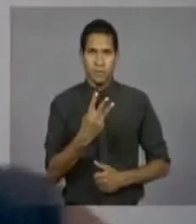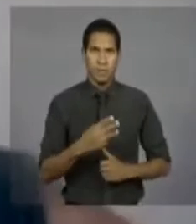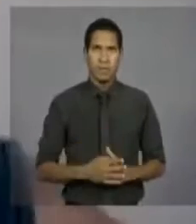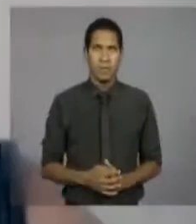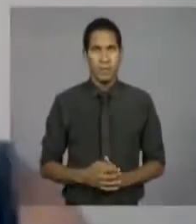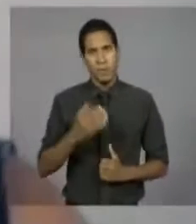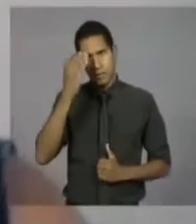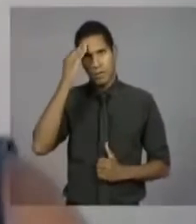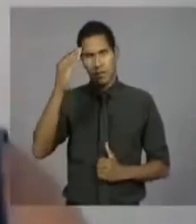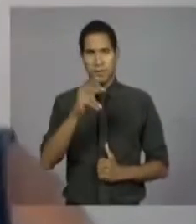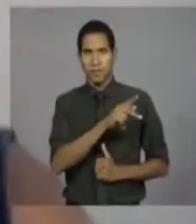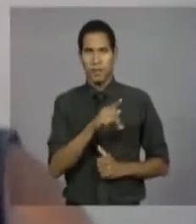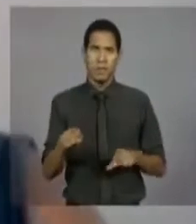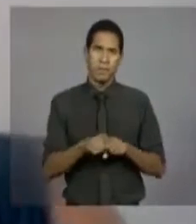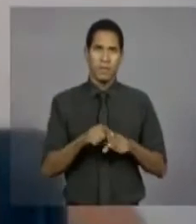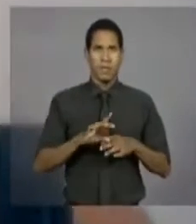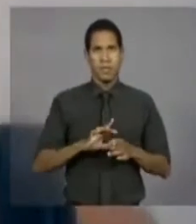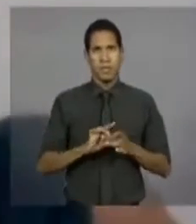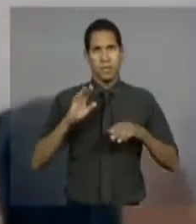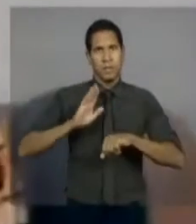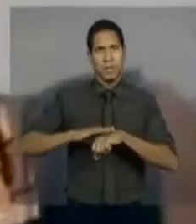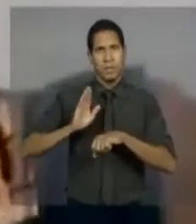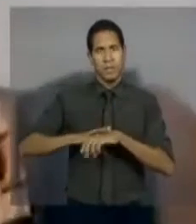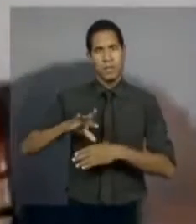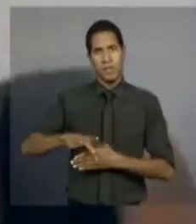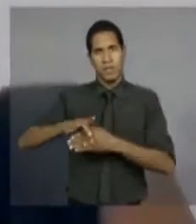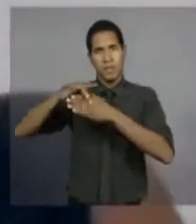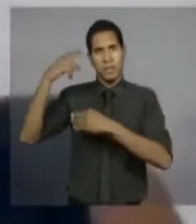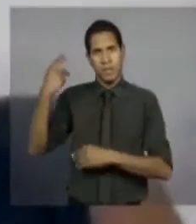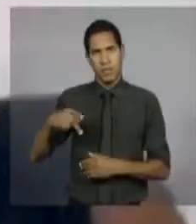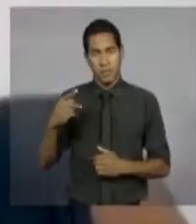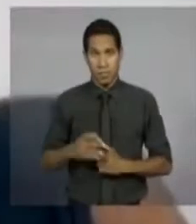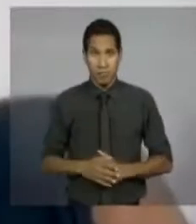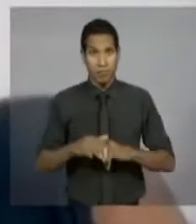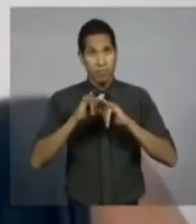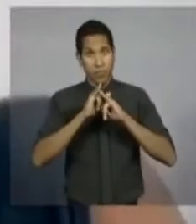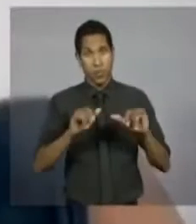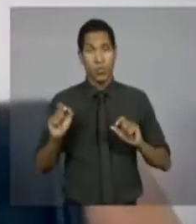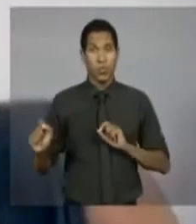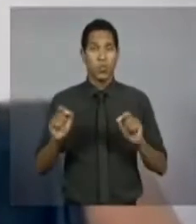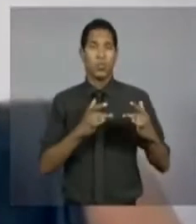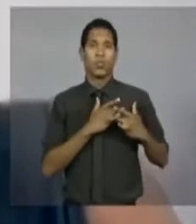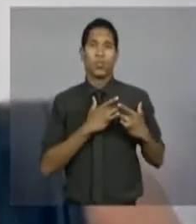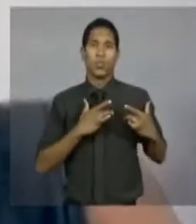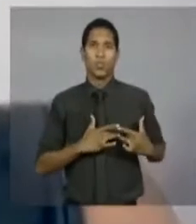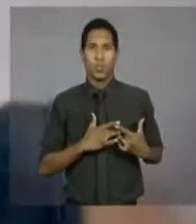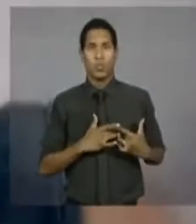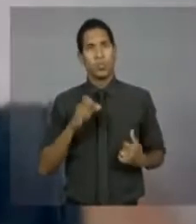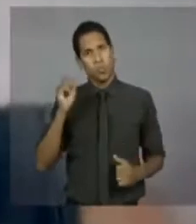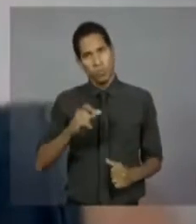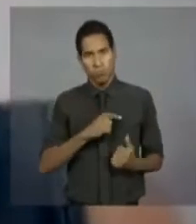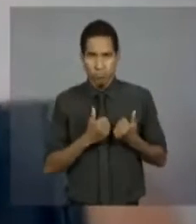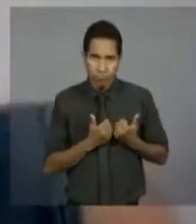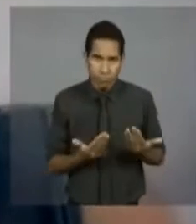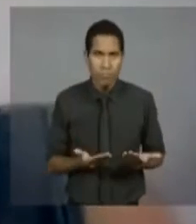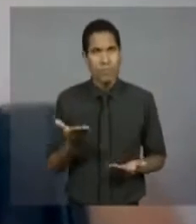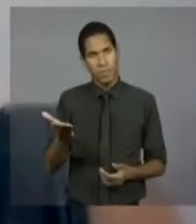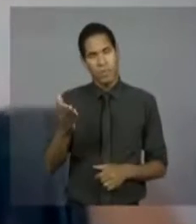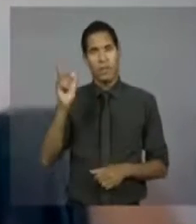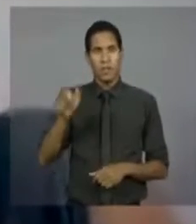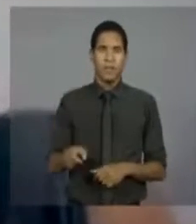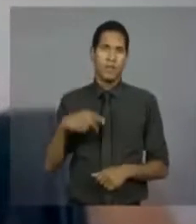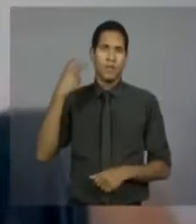Com a anuência do meu líder, manifestar aqui minha solidariedade ao vereador Adilson